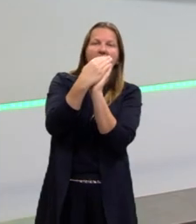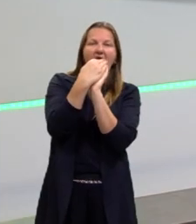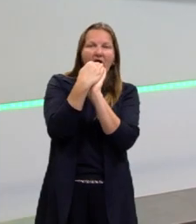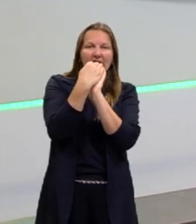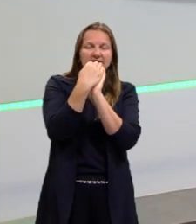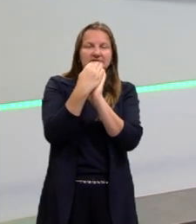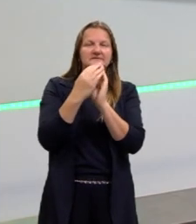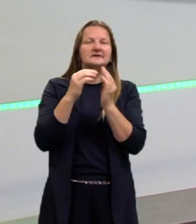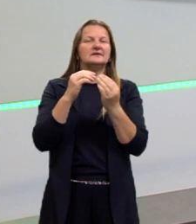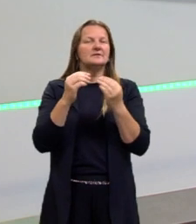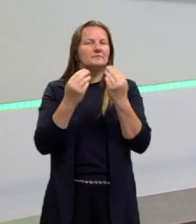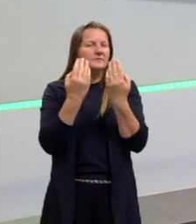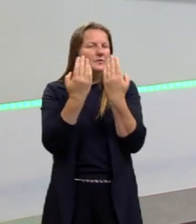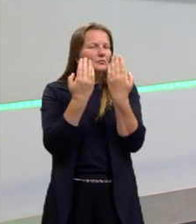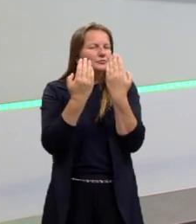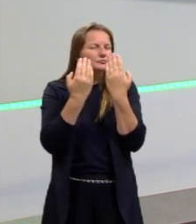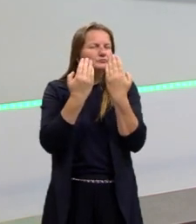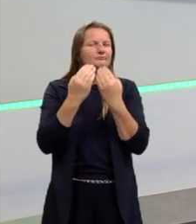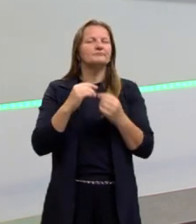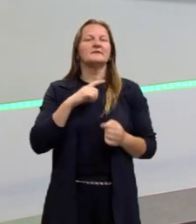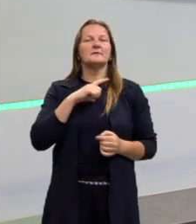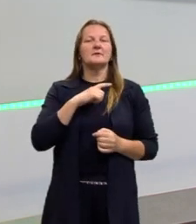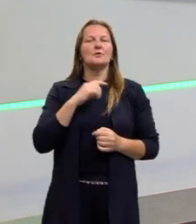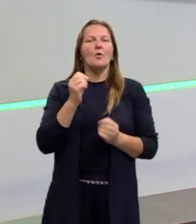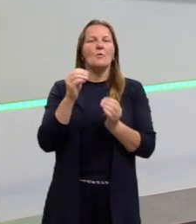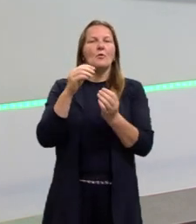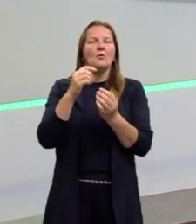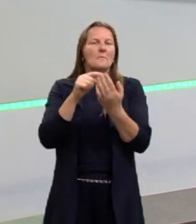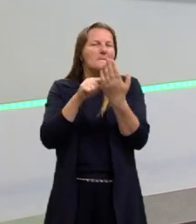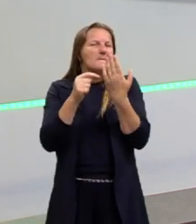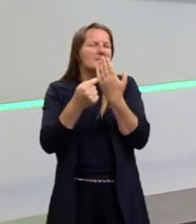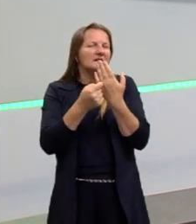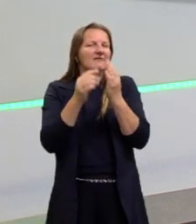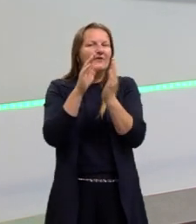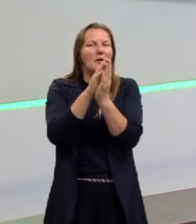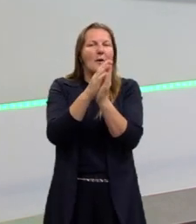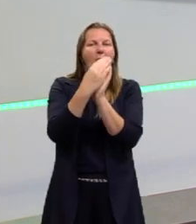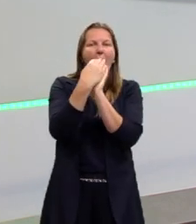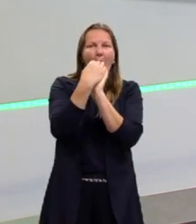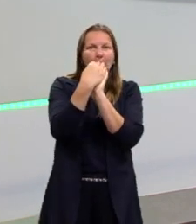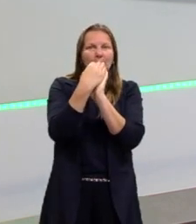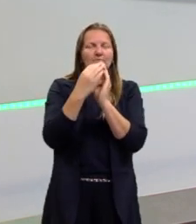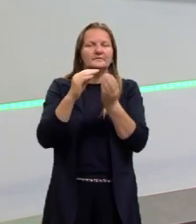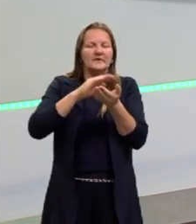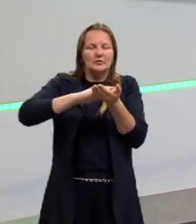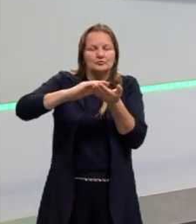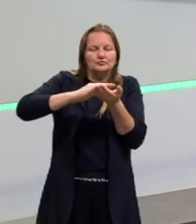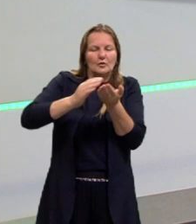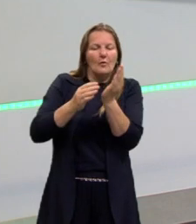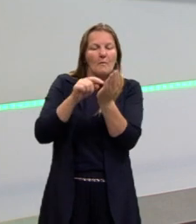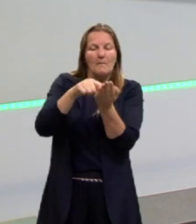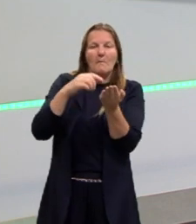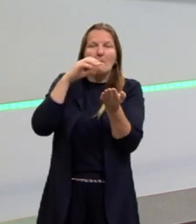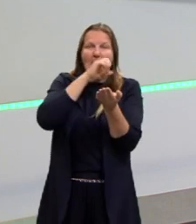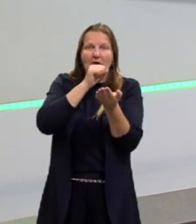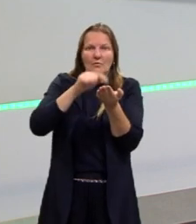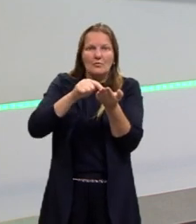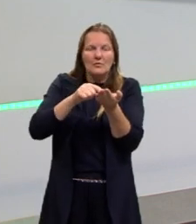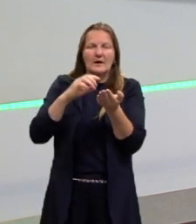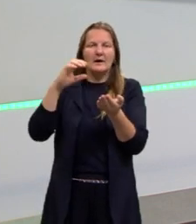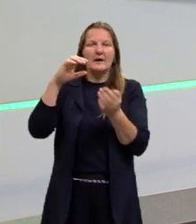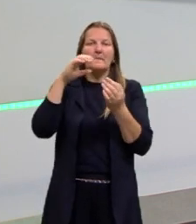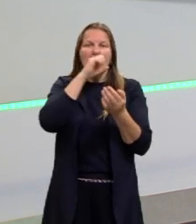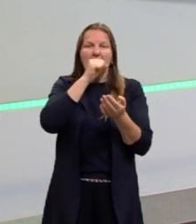analogias para pensar nesse Sanduíche que é feito de pão e de recheio. E como a gente vai associar